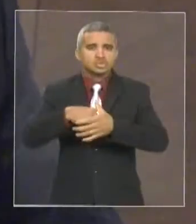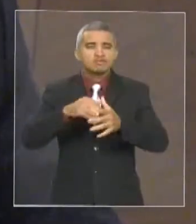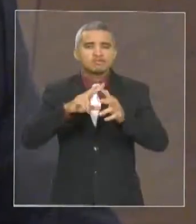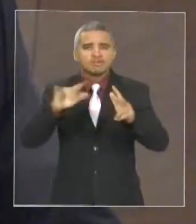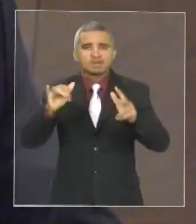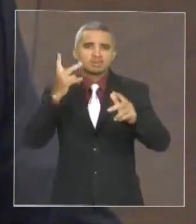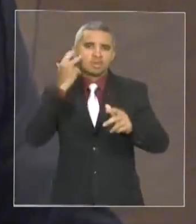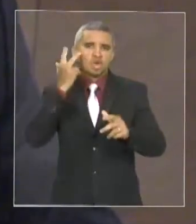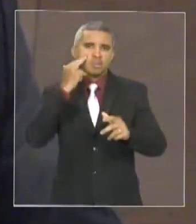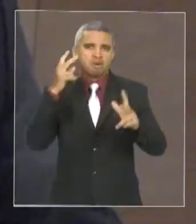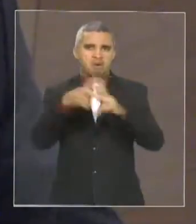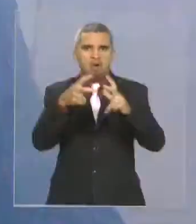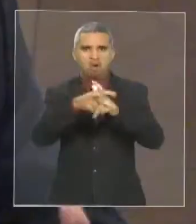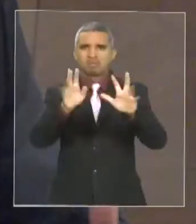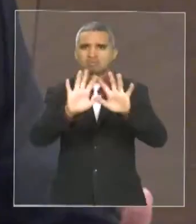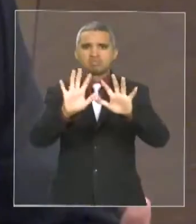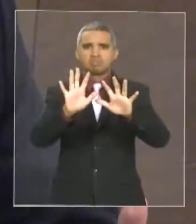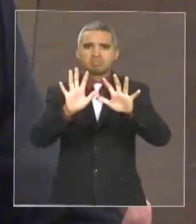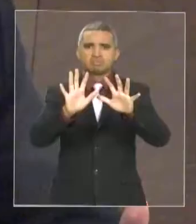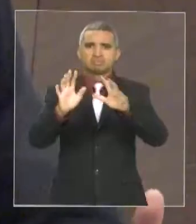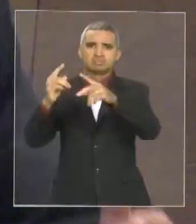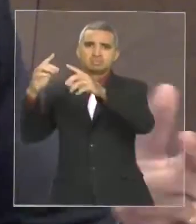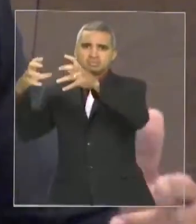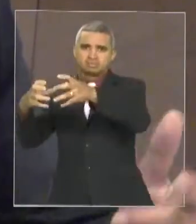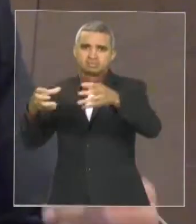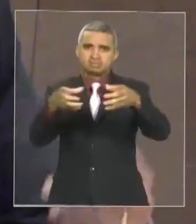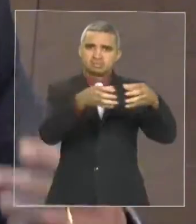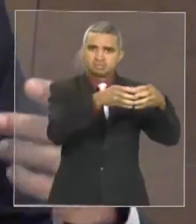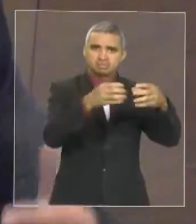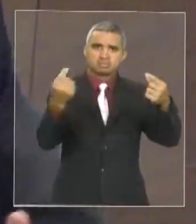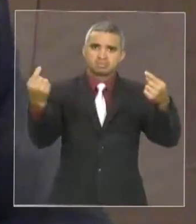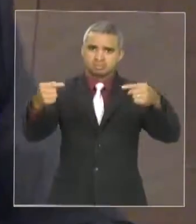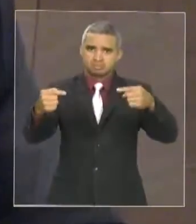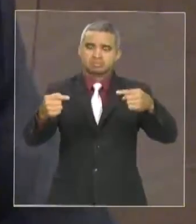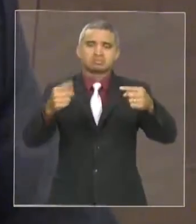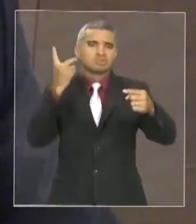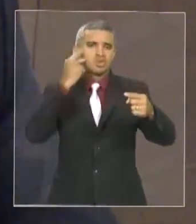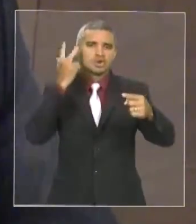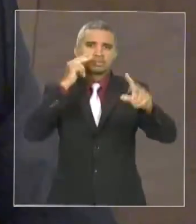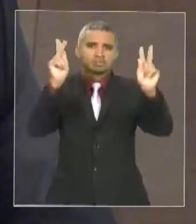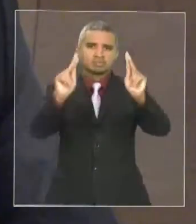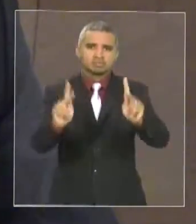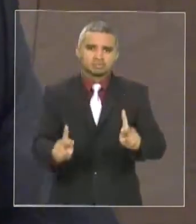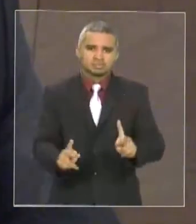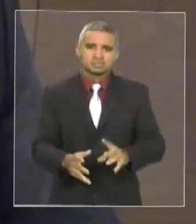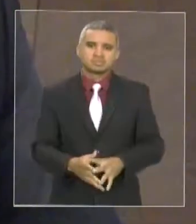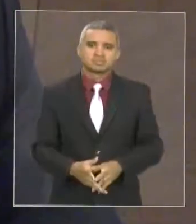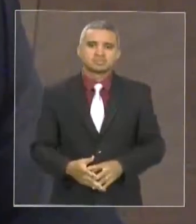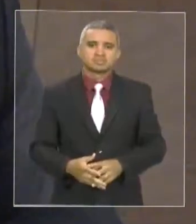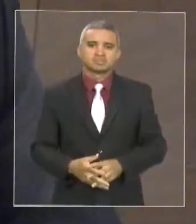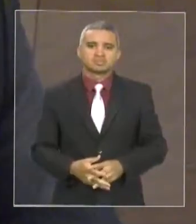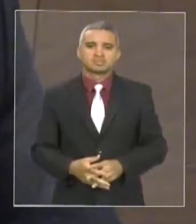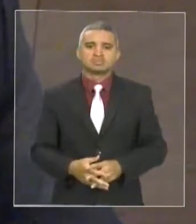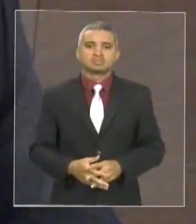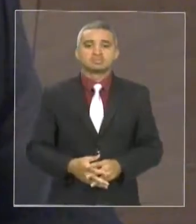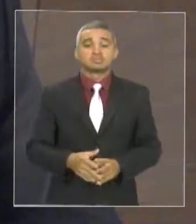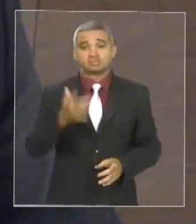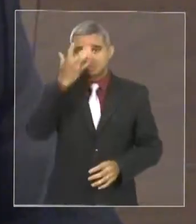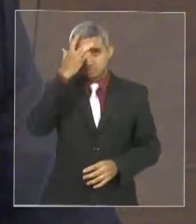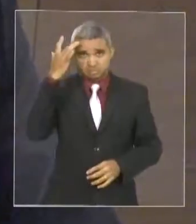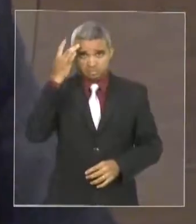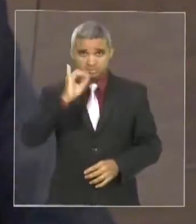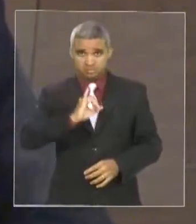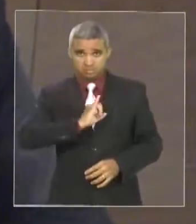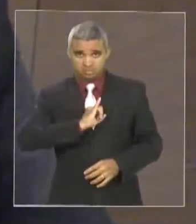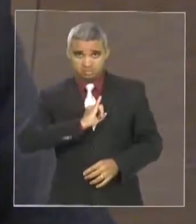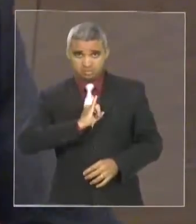as torcidas, porque o pessoal de Barra do Coda, juntamente com eu acredito que vossa excelência, vou te falar que a maioria dos torcedores de Imperatriz